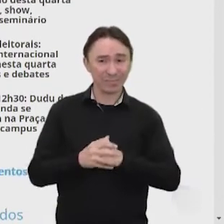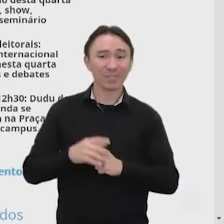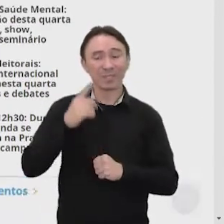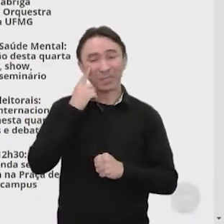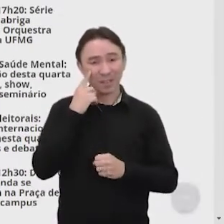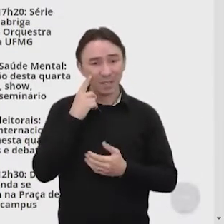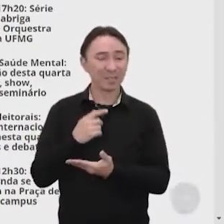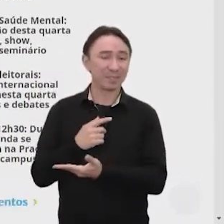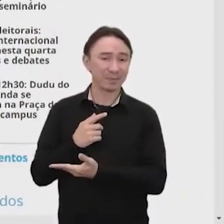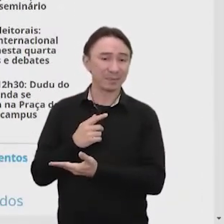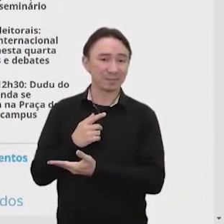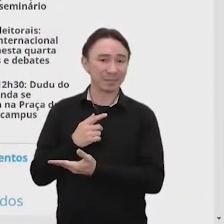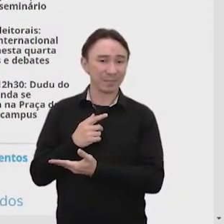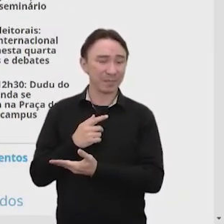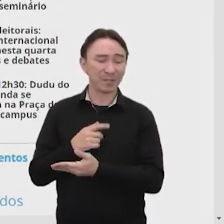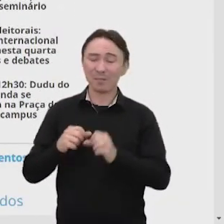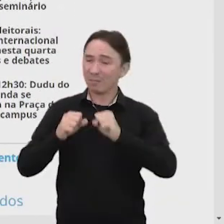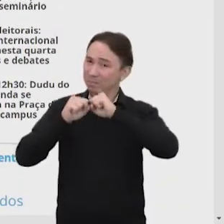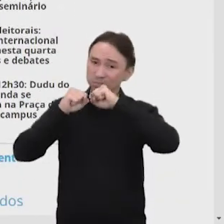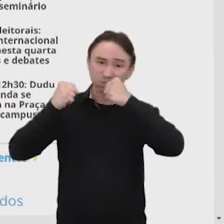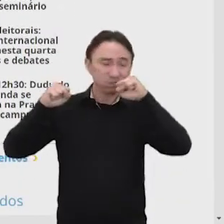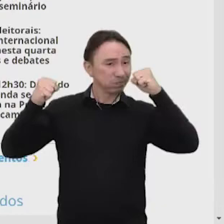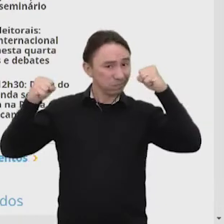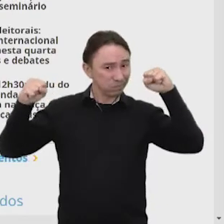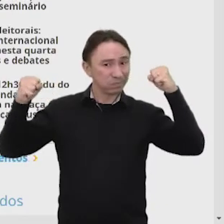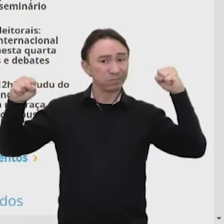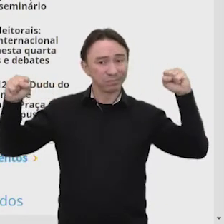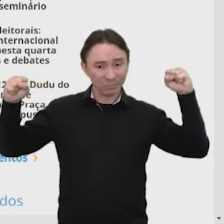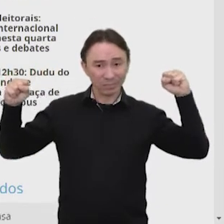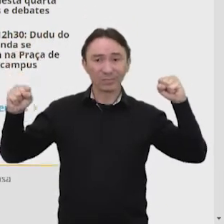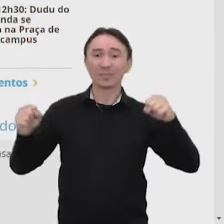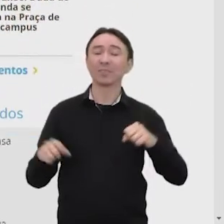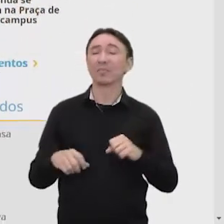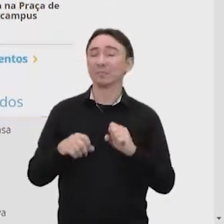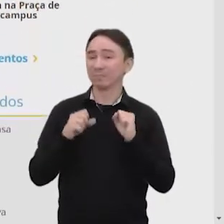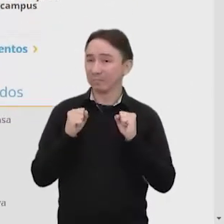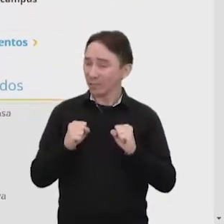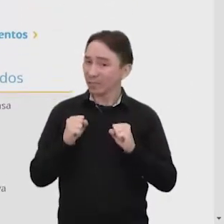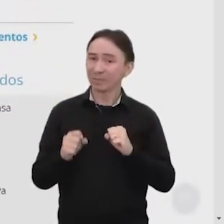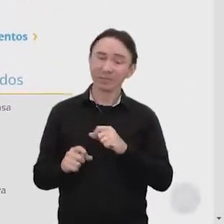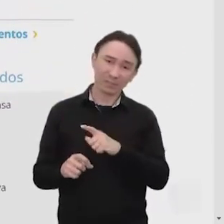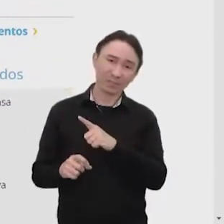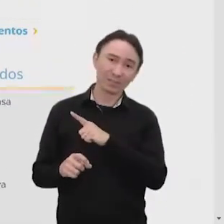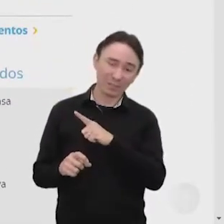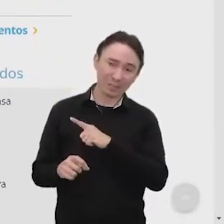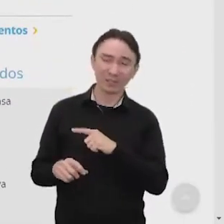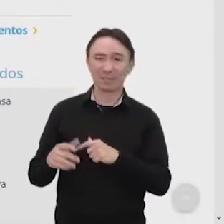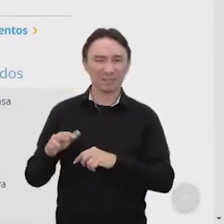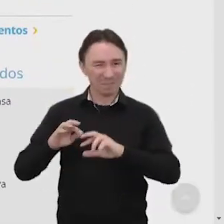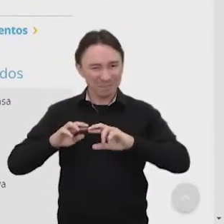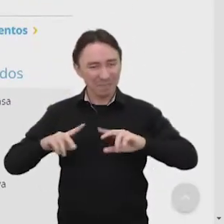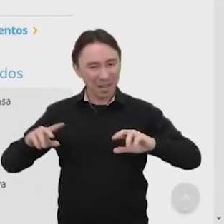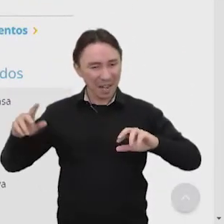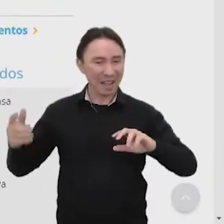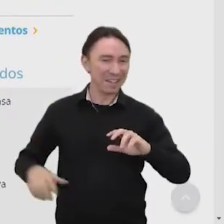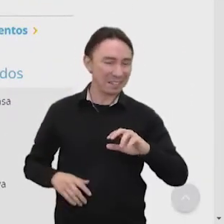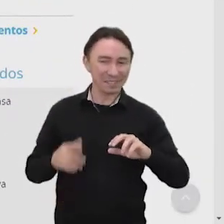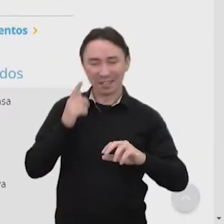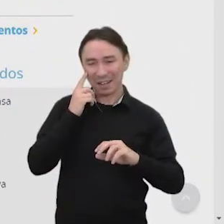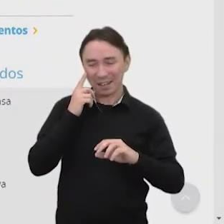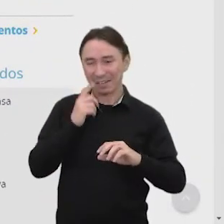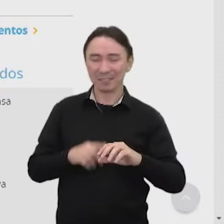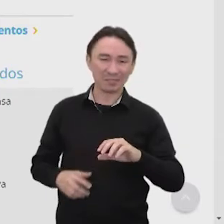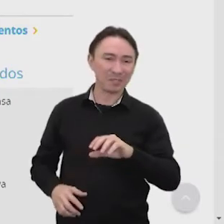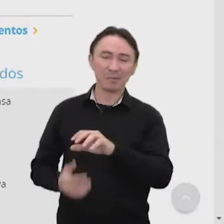veja lá na foto, é um negócio muito grande, né, então a gente pode, no mínimo a gente mexe aí nos biomas e no ecossistema,